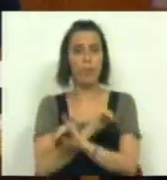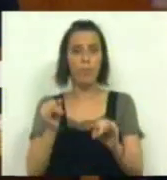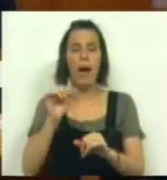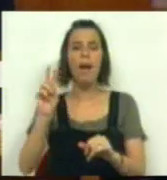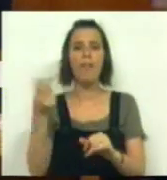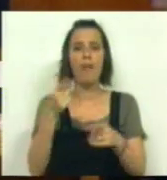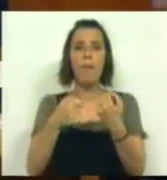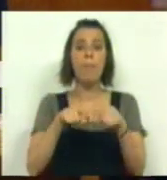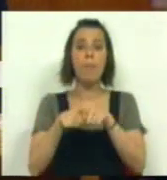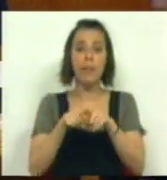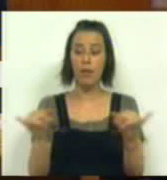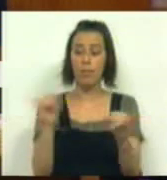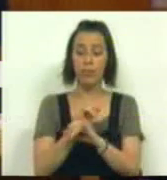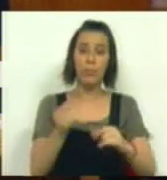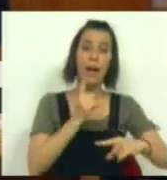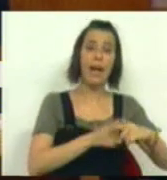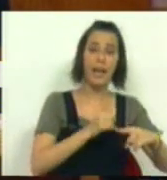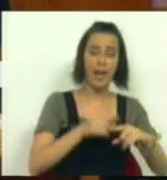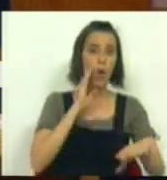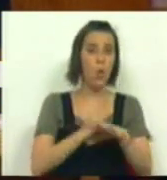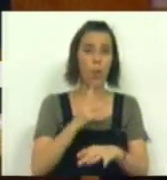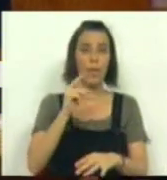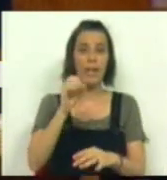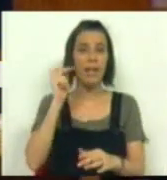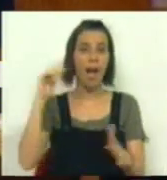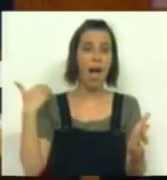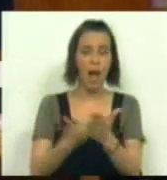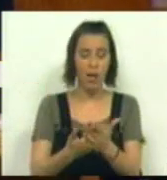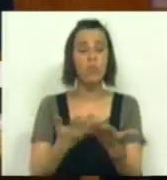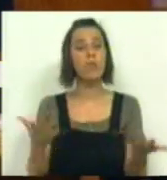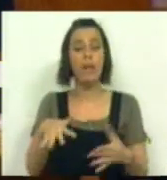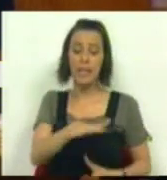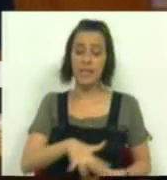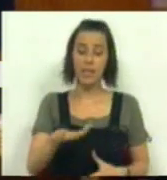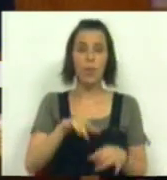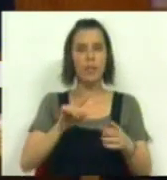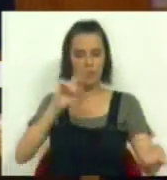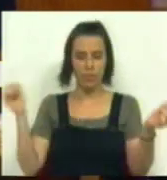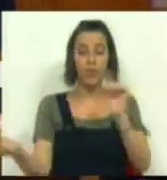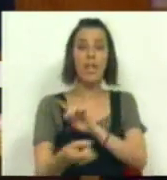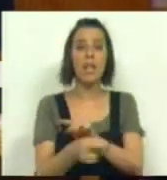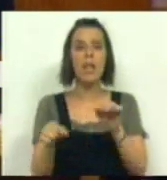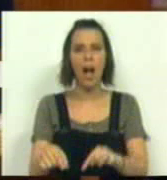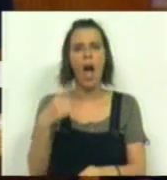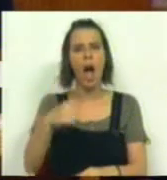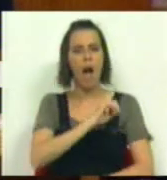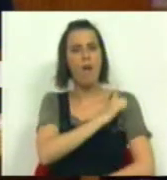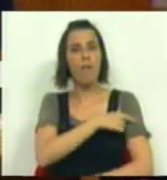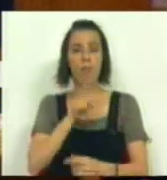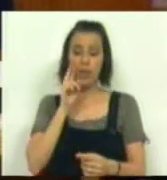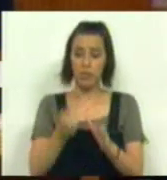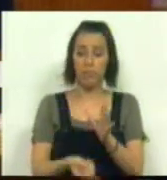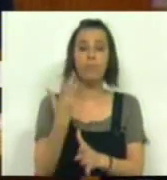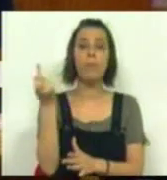bipartidária que há vez governou a Grécia nas últimas três décadas. No contexto desta viragem, há uma força que